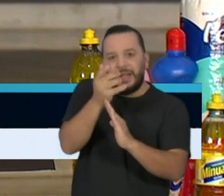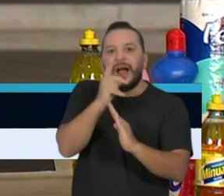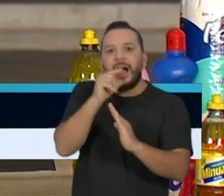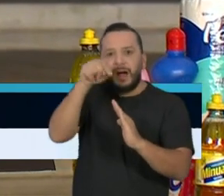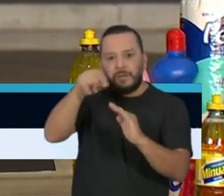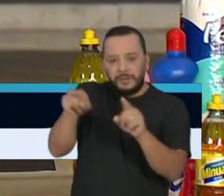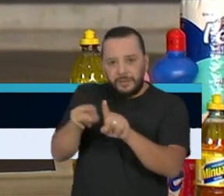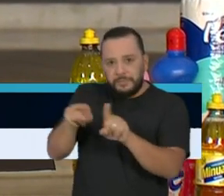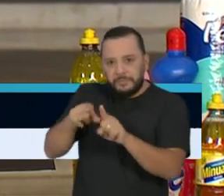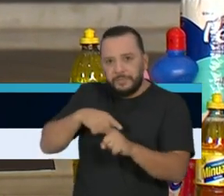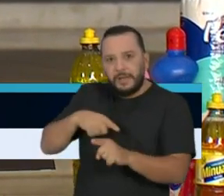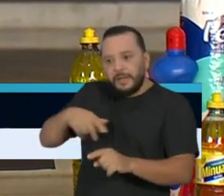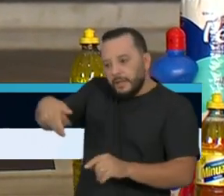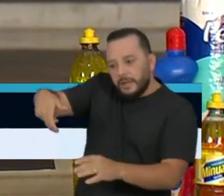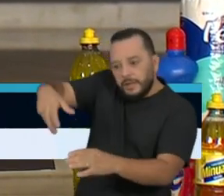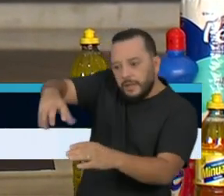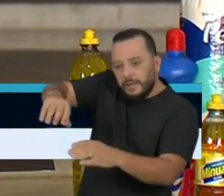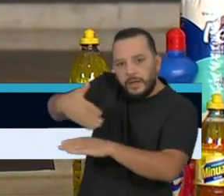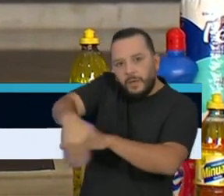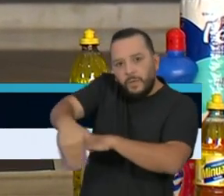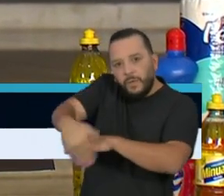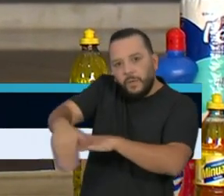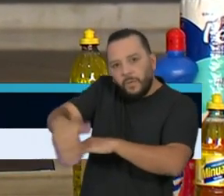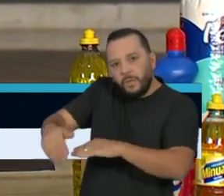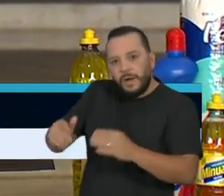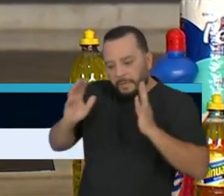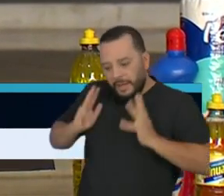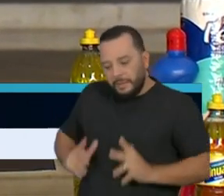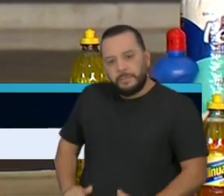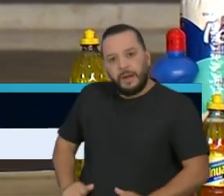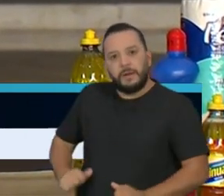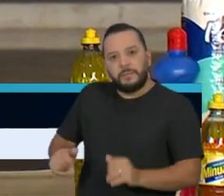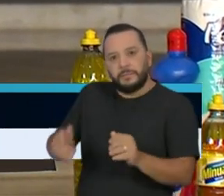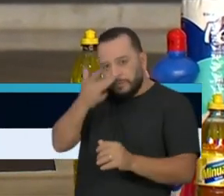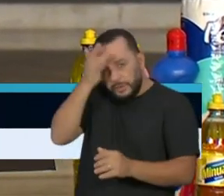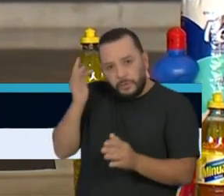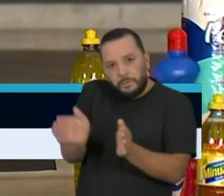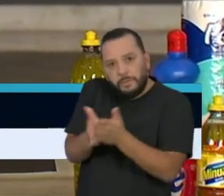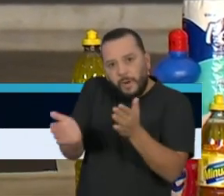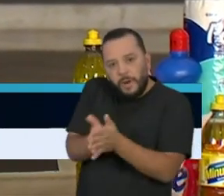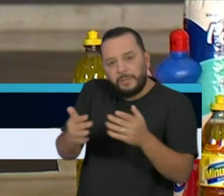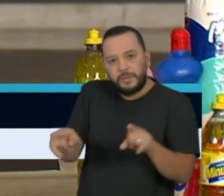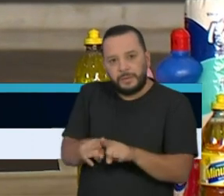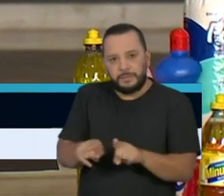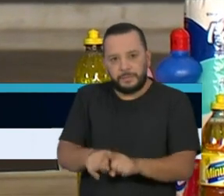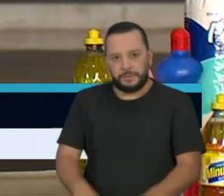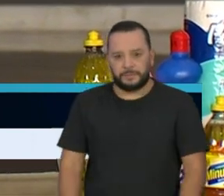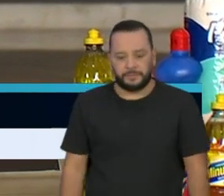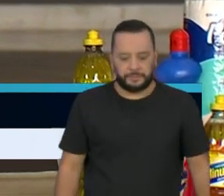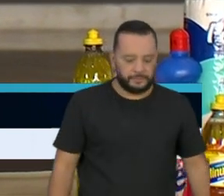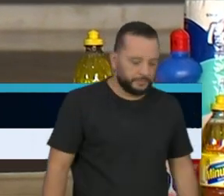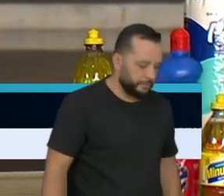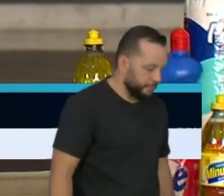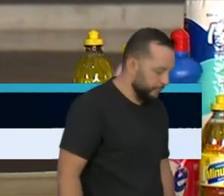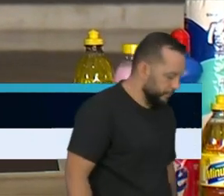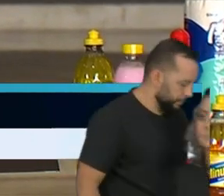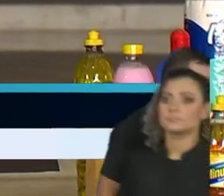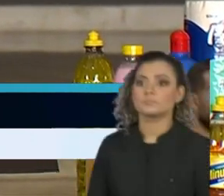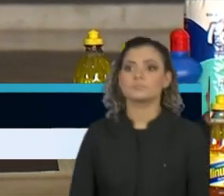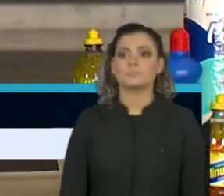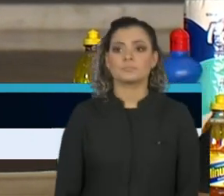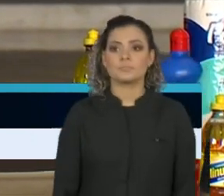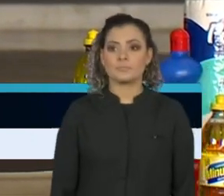em situação de rua. Eu destaco aqui agora o kit de limpeza e higiene pessoal, que é